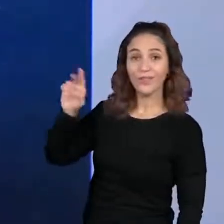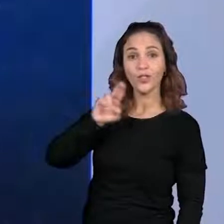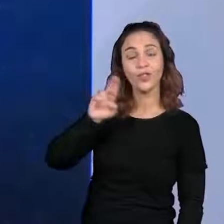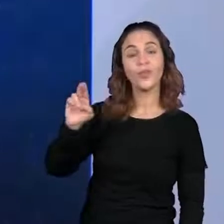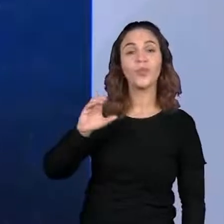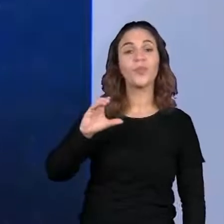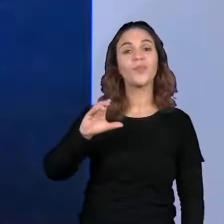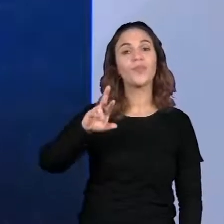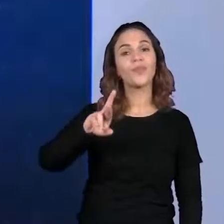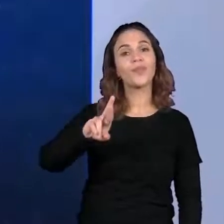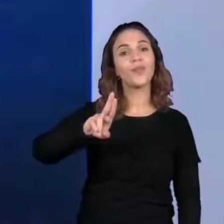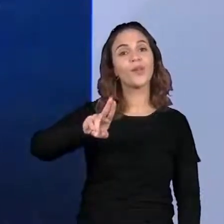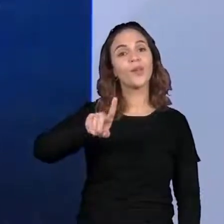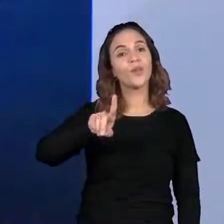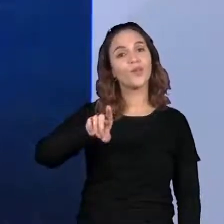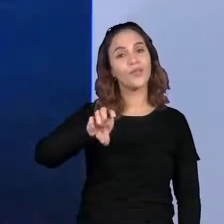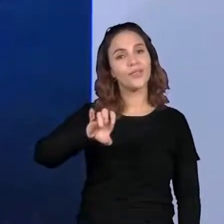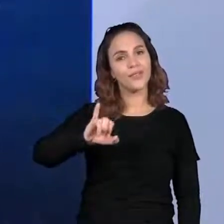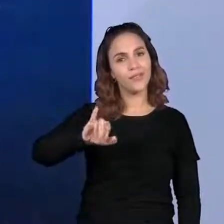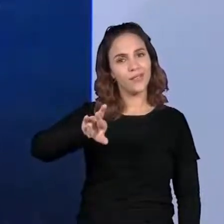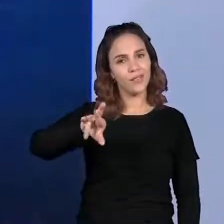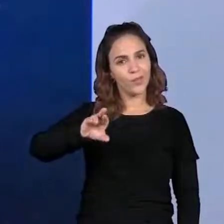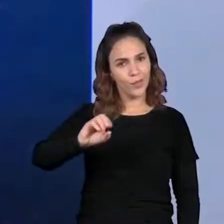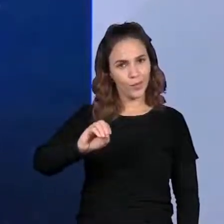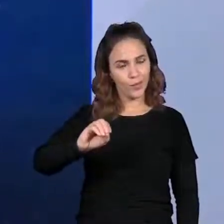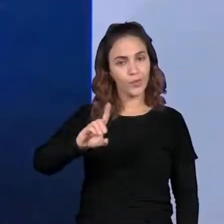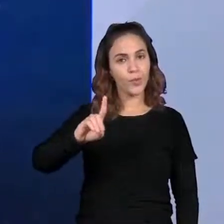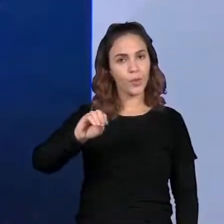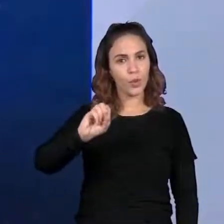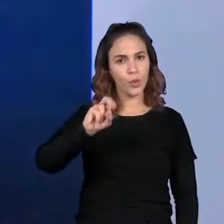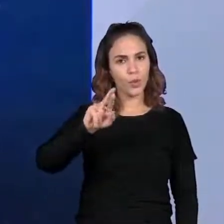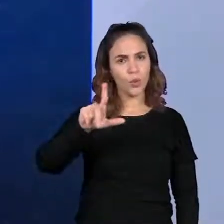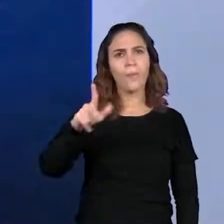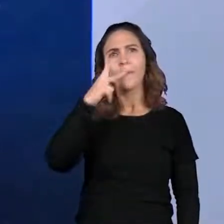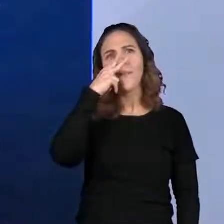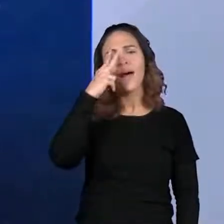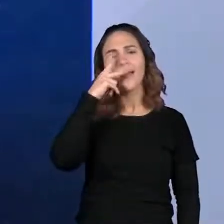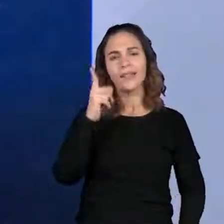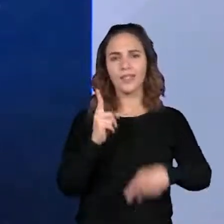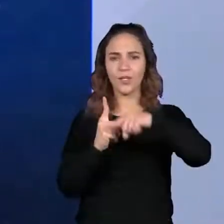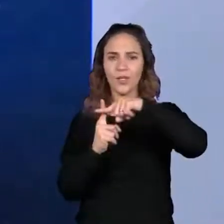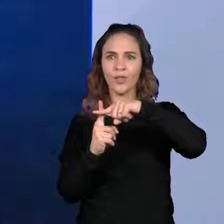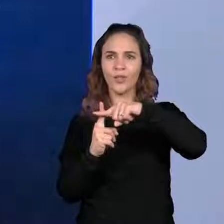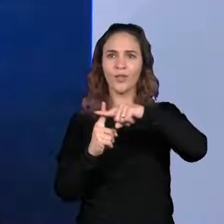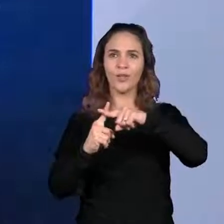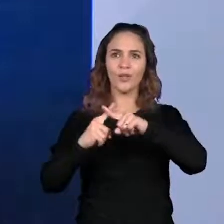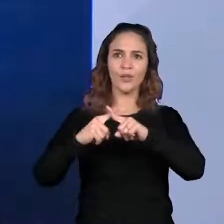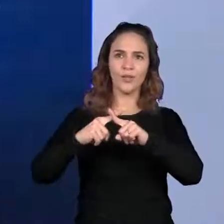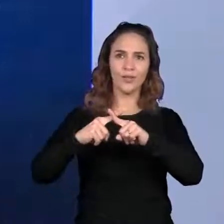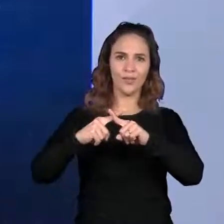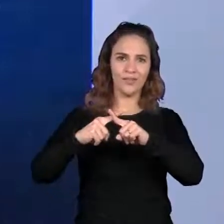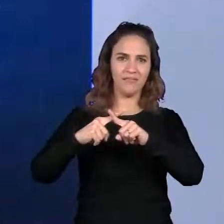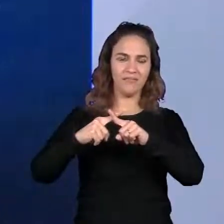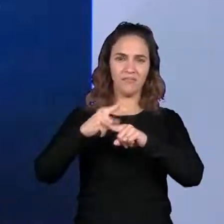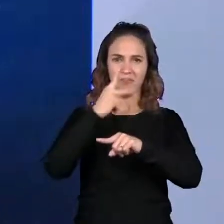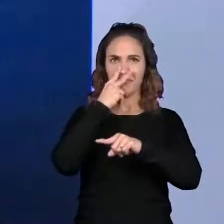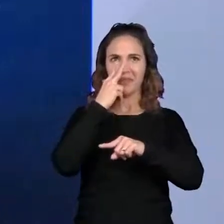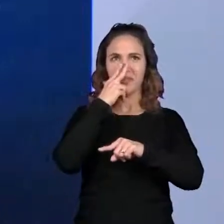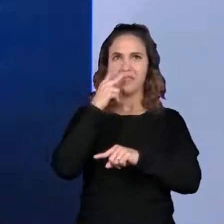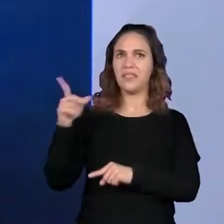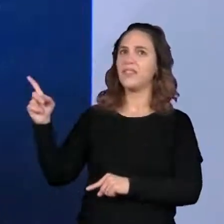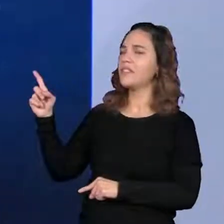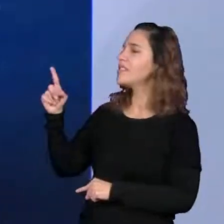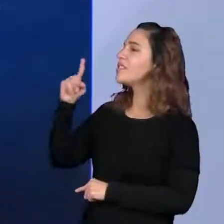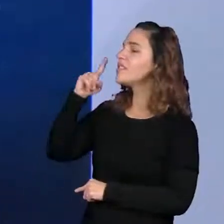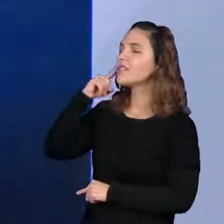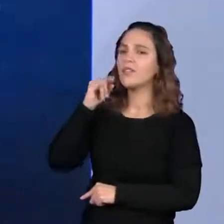se vocês observarem bem, ela parece uma cruz meio inclinada, tá bom? E ela tem uma haste,